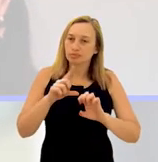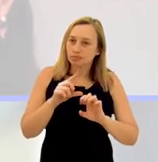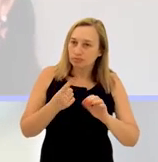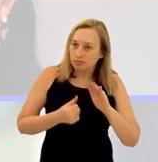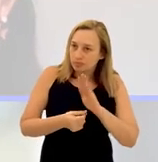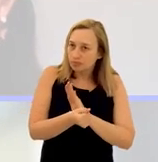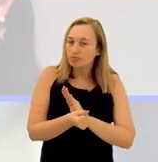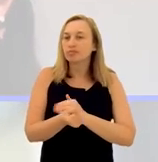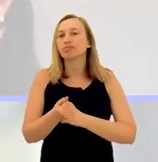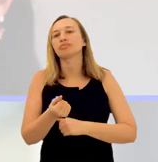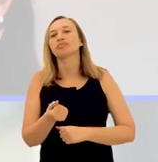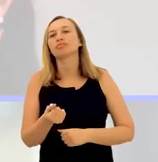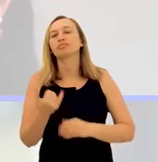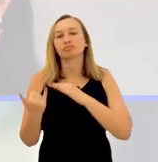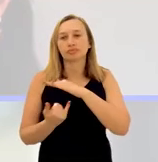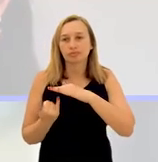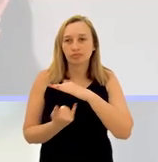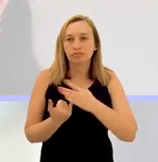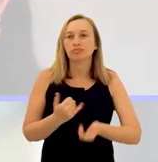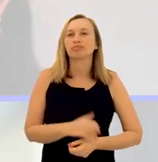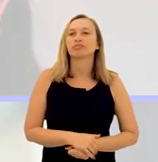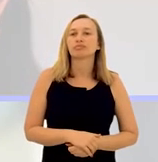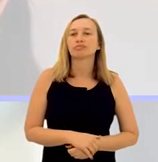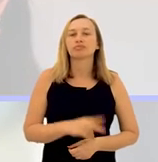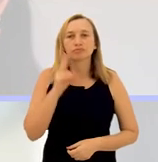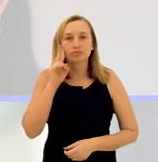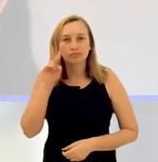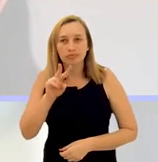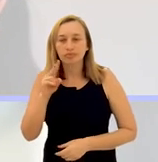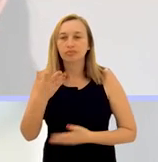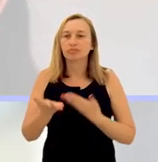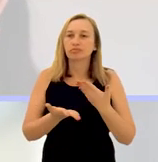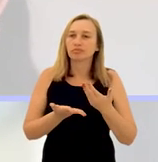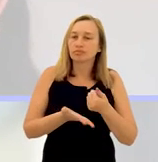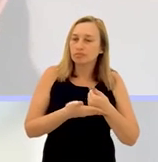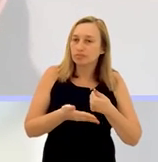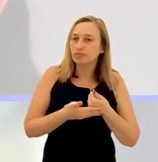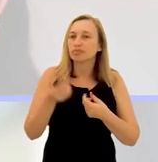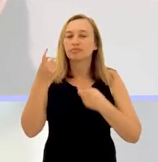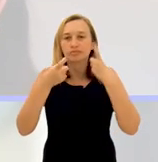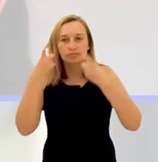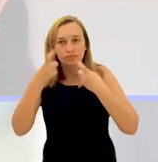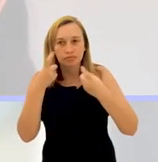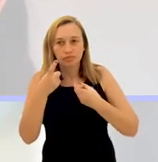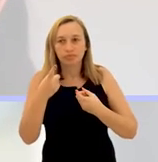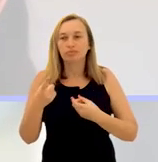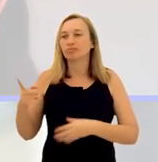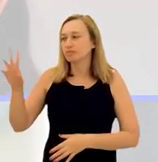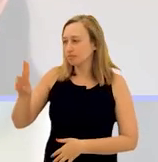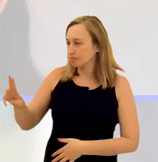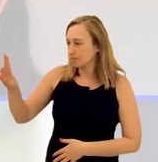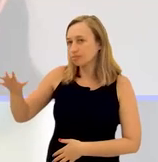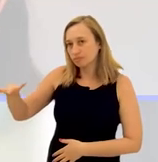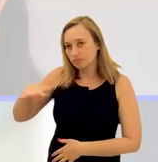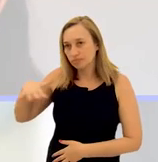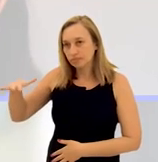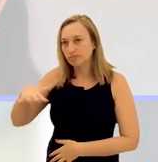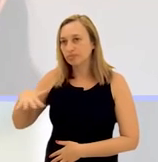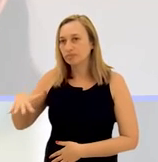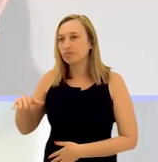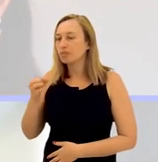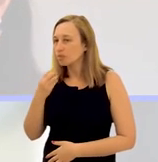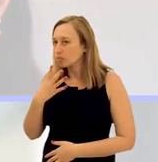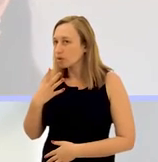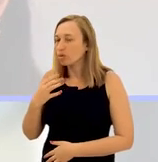investidores, instituições de fomento, olhem bastante e se preocupem bastante com essa parte da universitária,